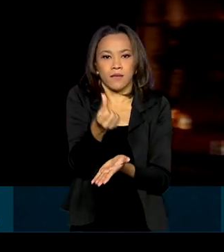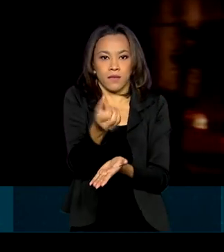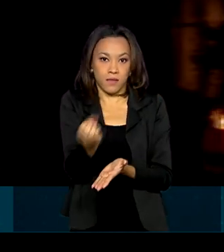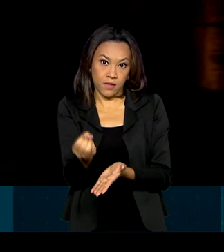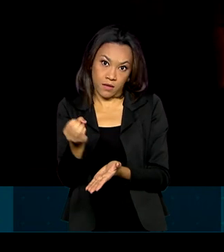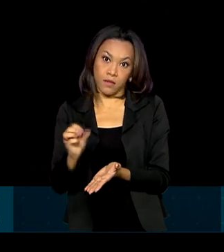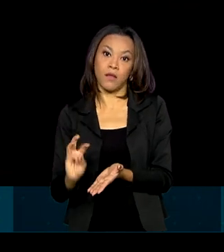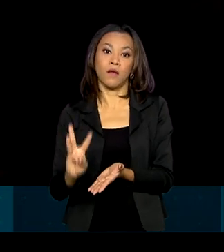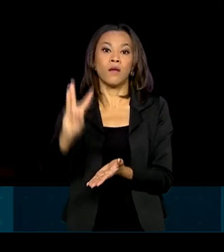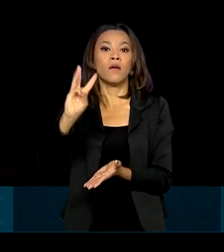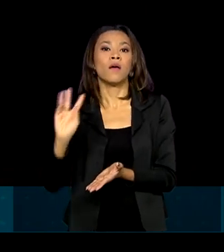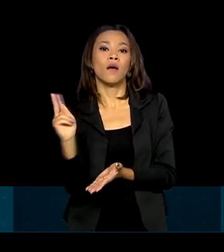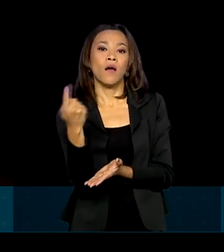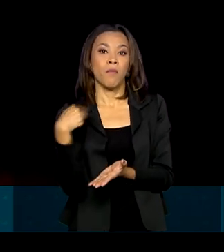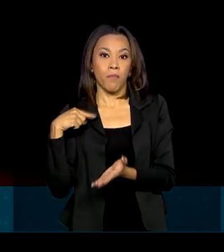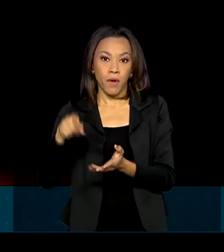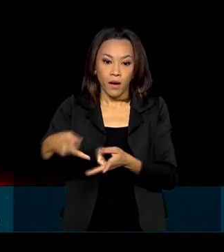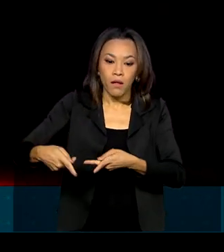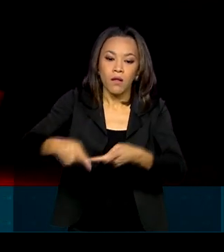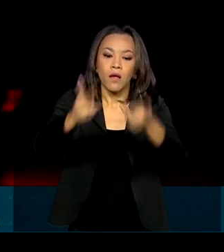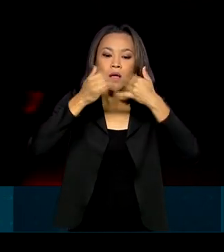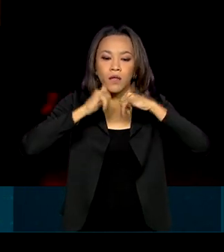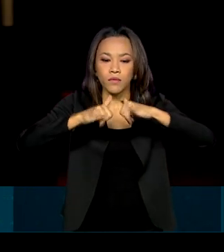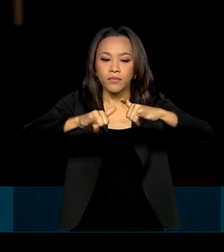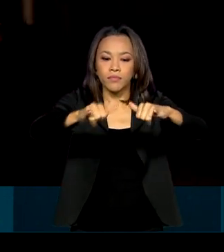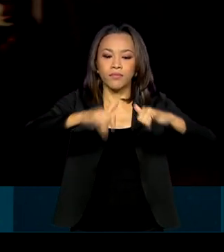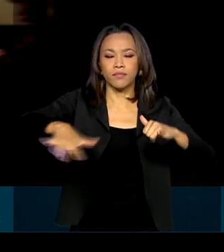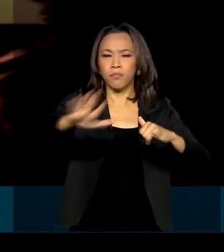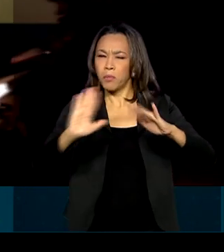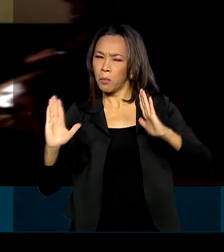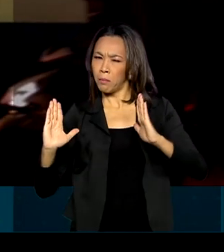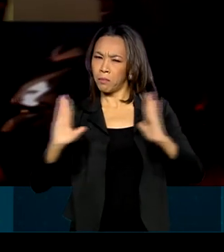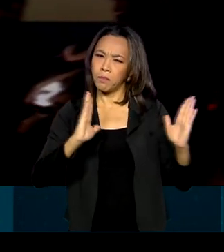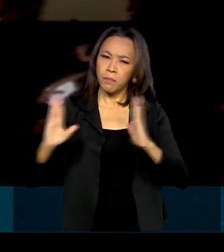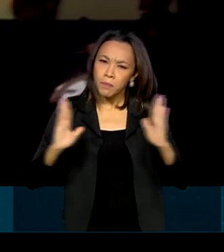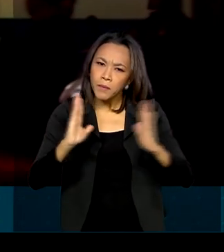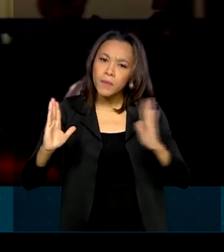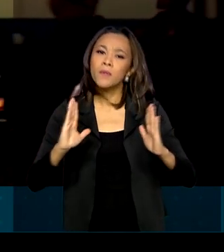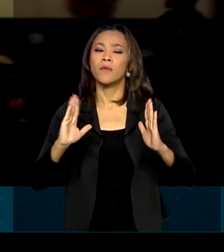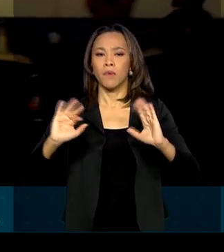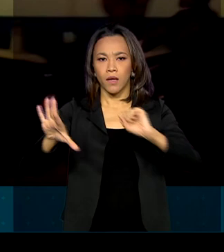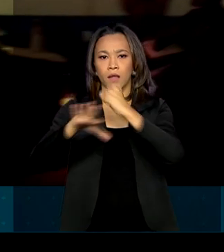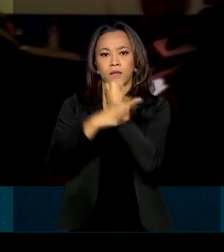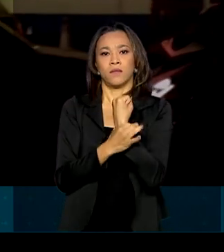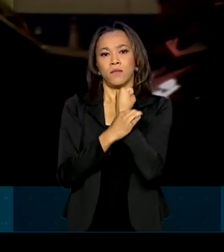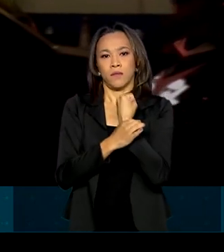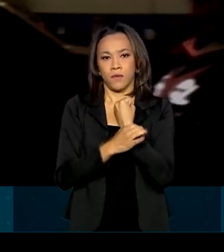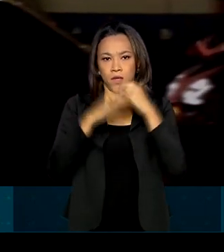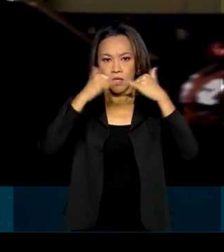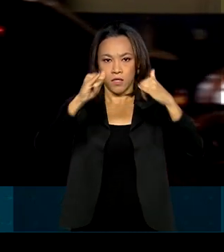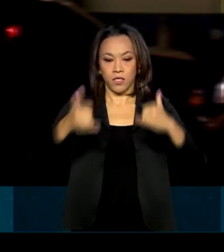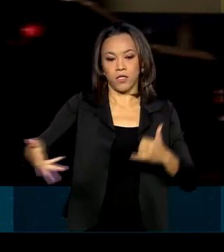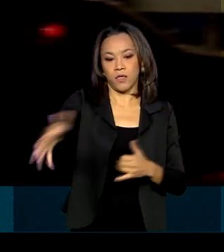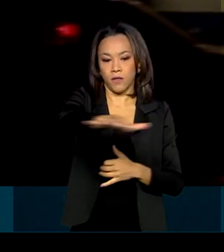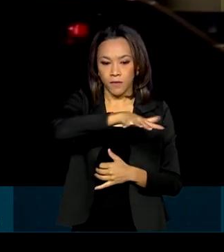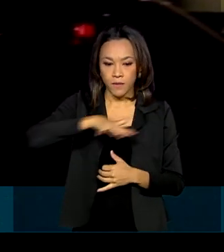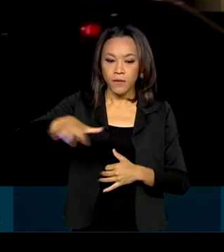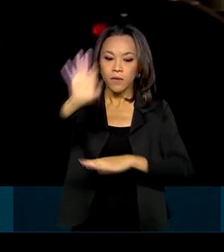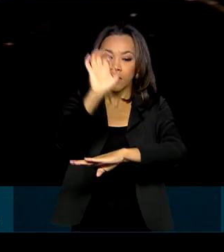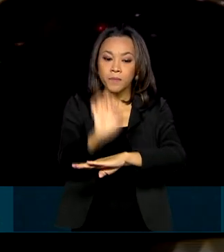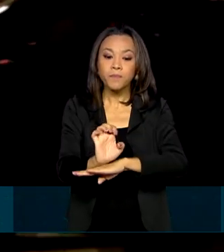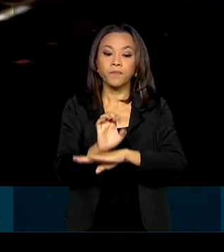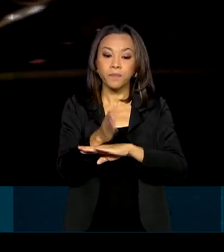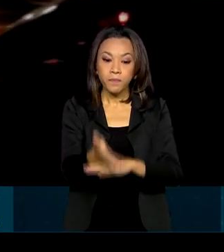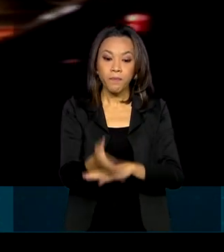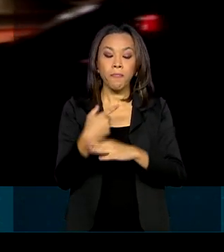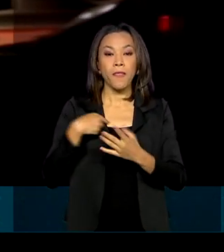adicionais de geração local de energia em caráter temporário para garantir o fornecimento à população. A contratação